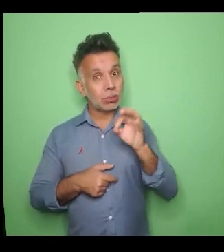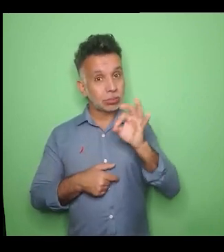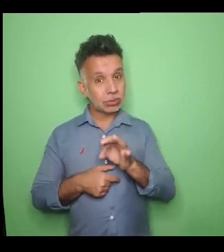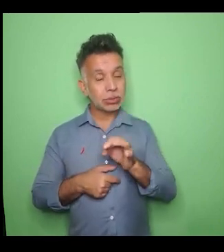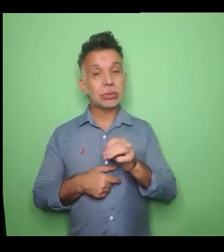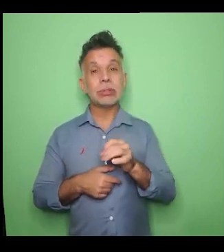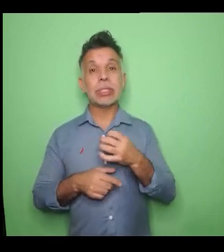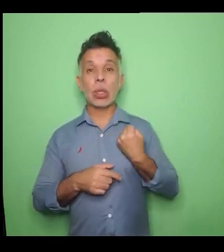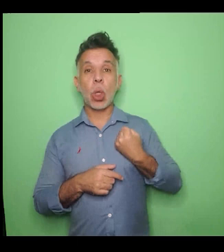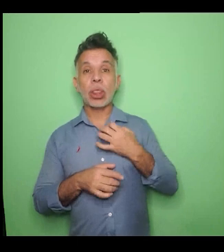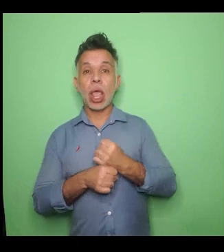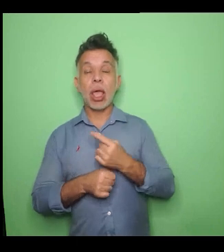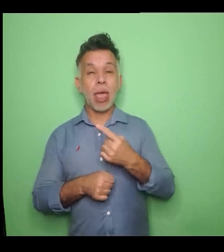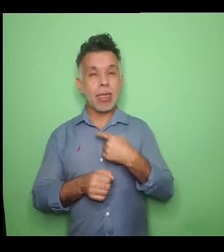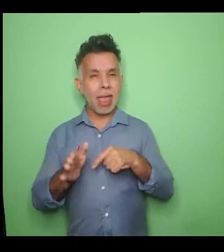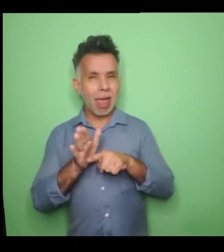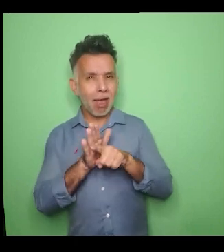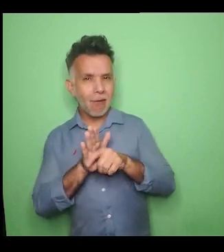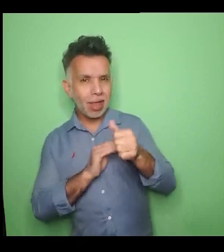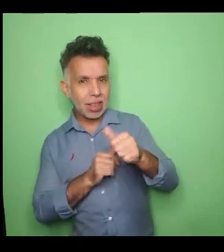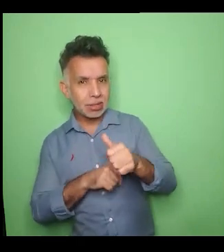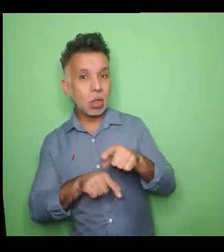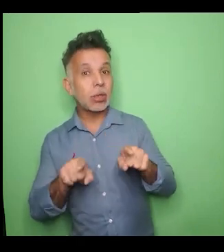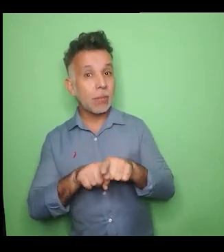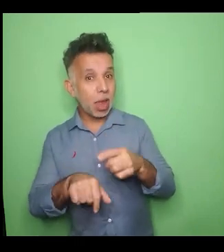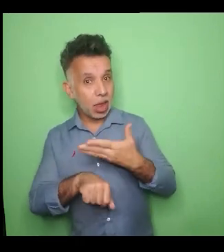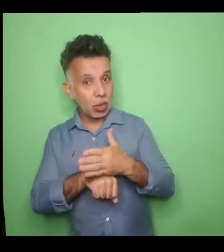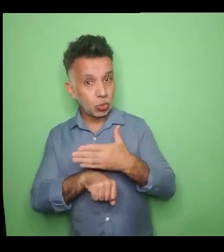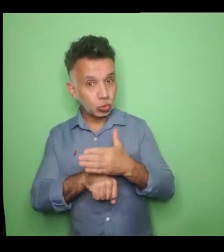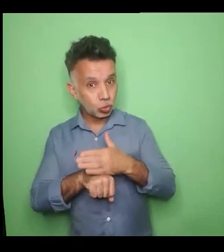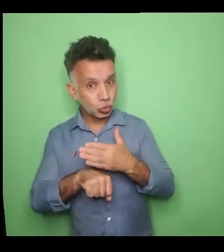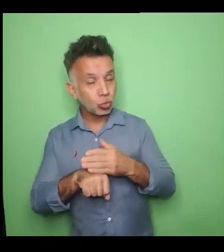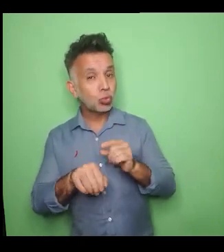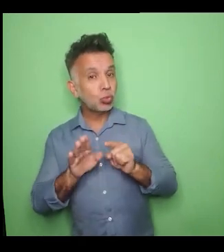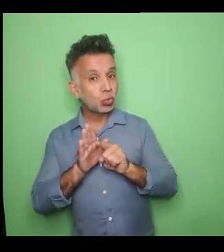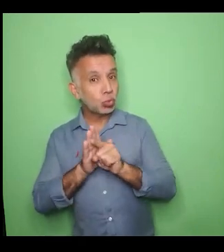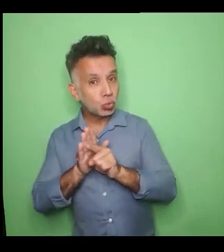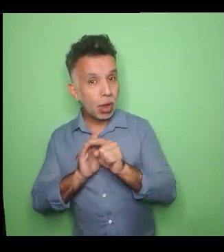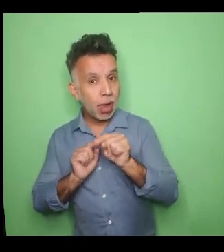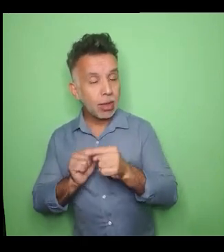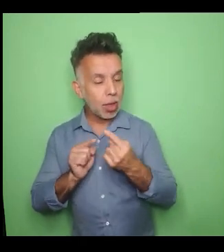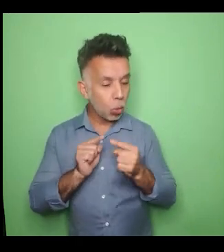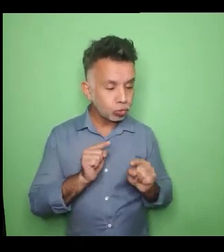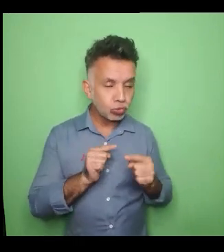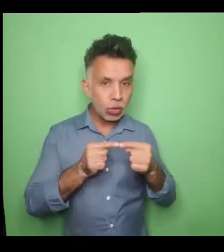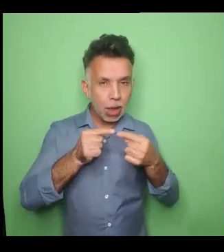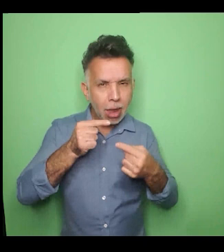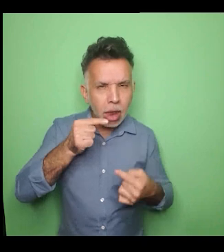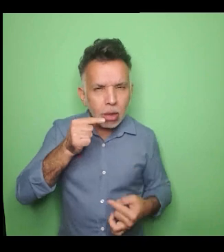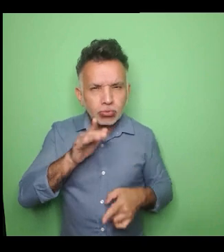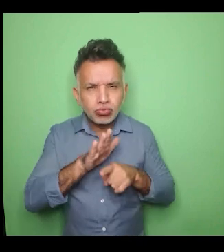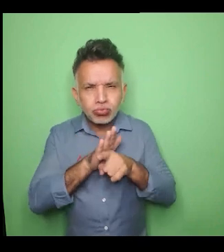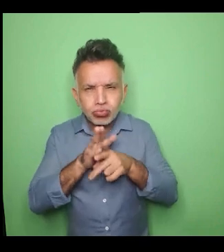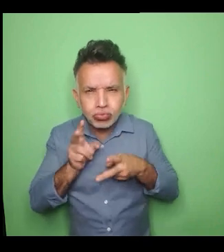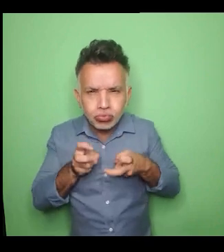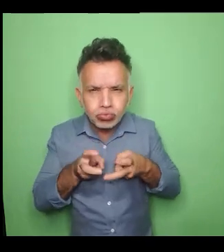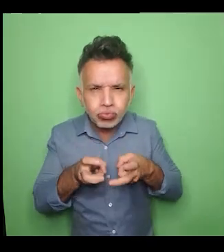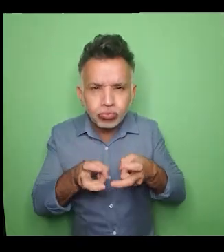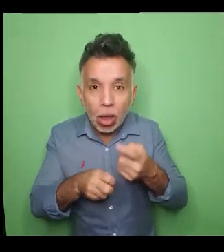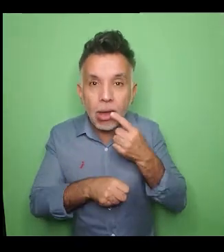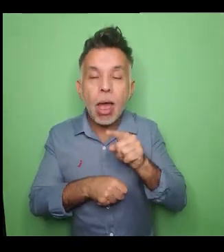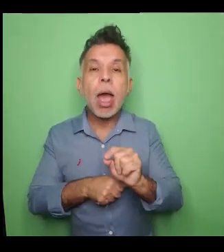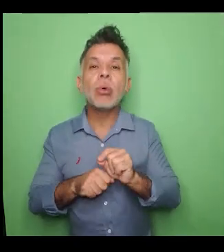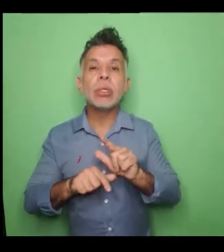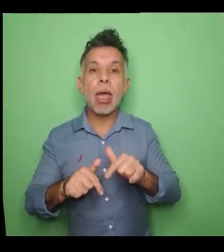questionário mulheres, essa última parte que investigou as ações voltadas à promoção de equidade de gênero, equivale a